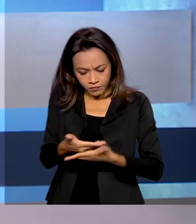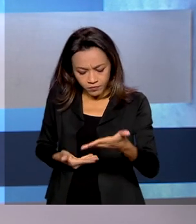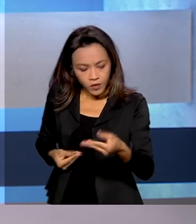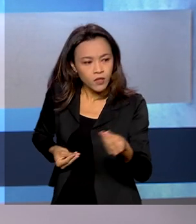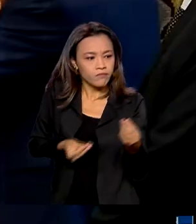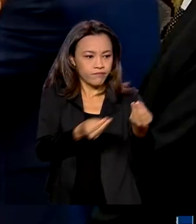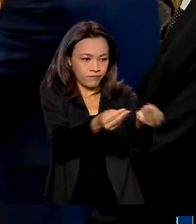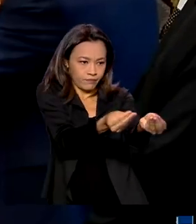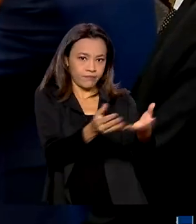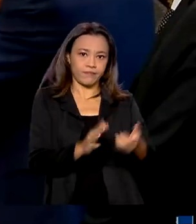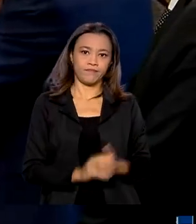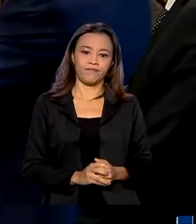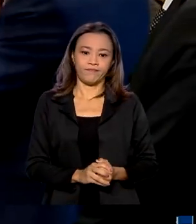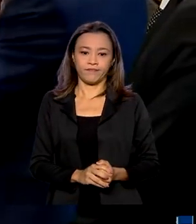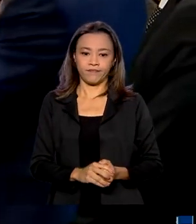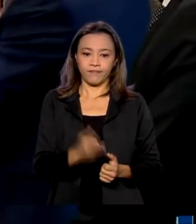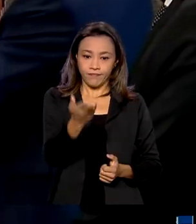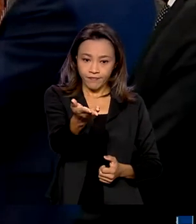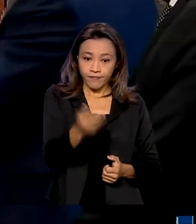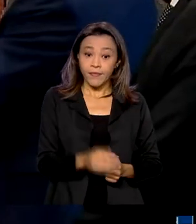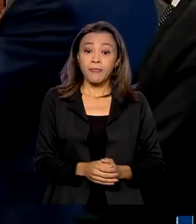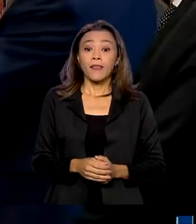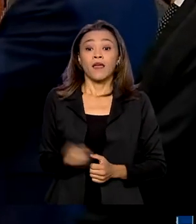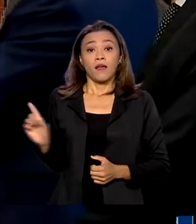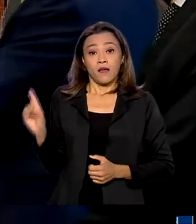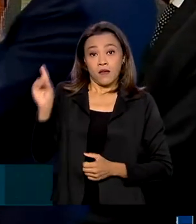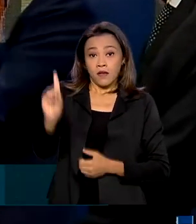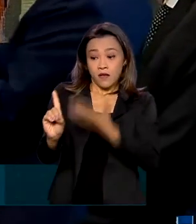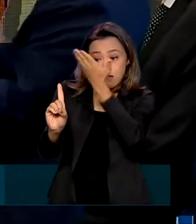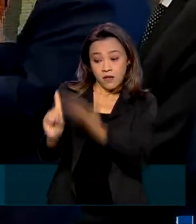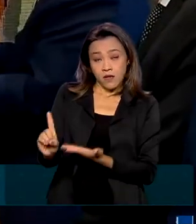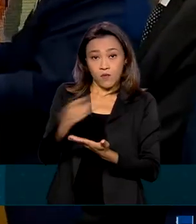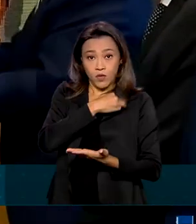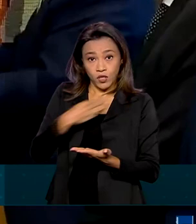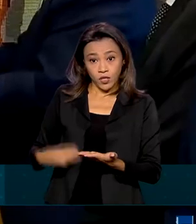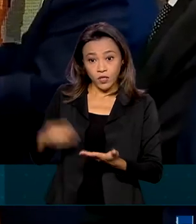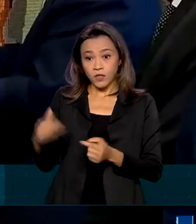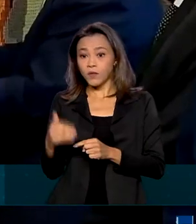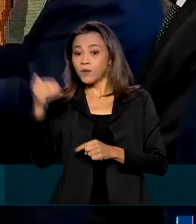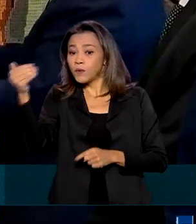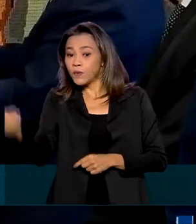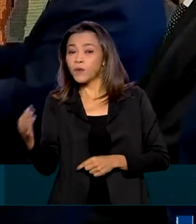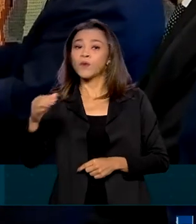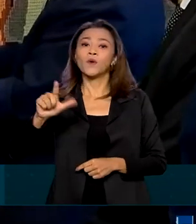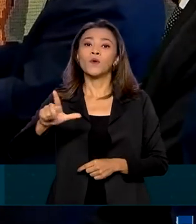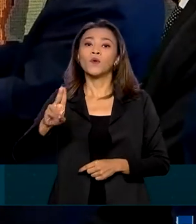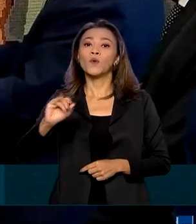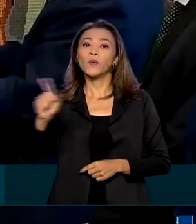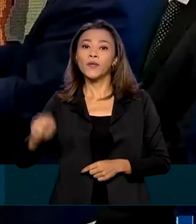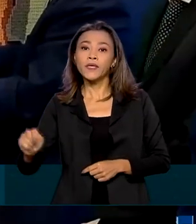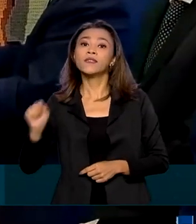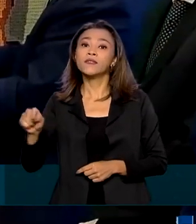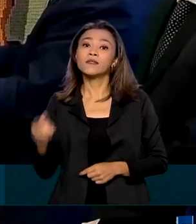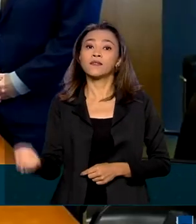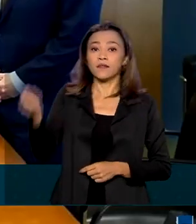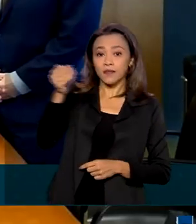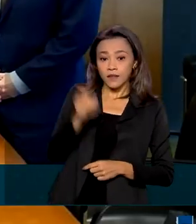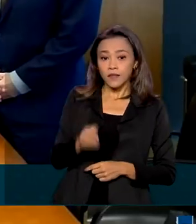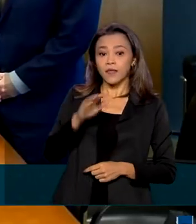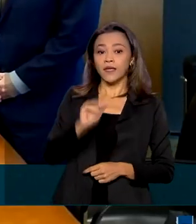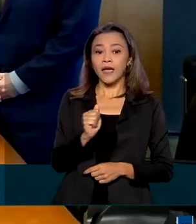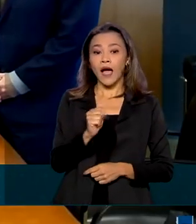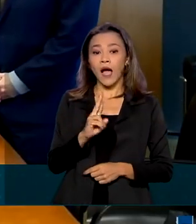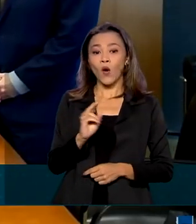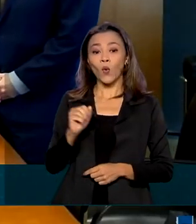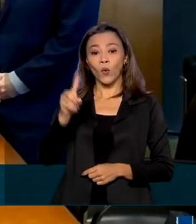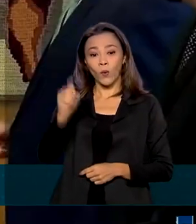Congresso. Paulo Guedes estava acompanhado dos ministros Luiz Eduardo Rambos, da Casa Civil, e Flávia Ruda, da